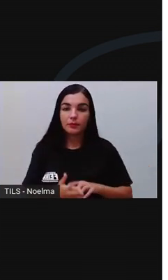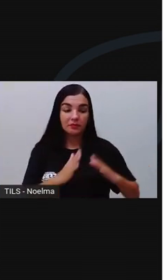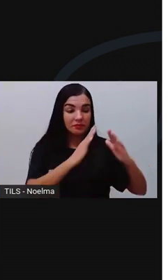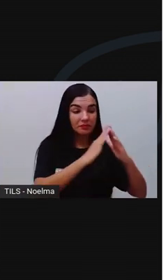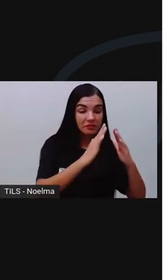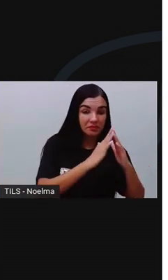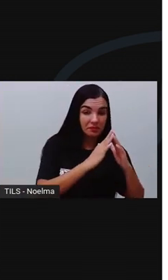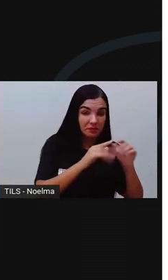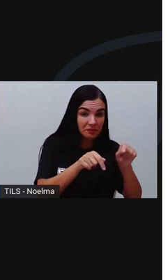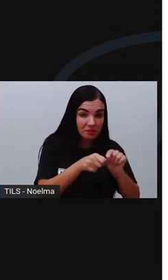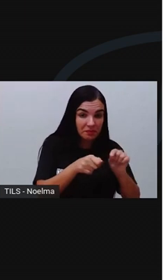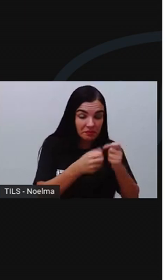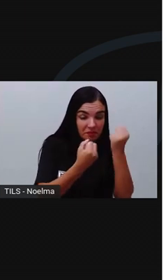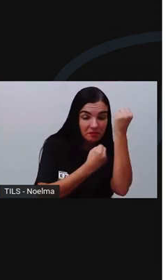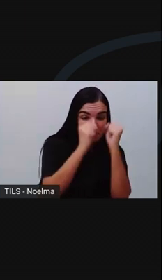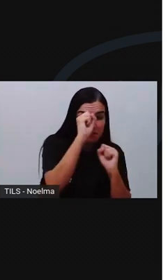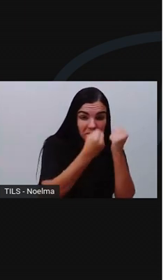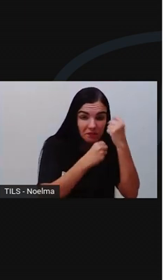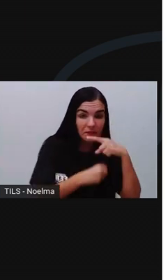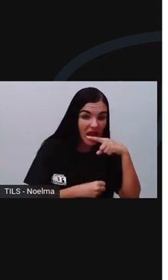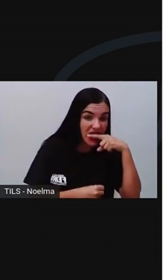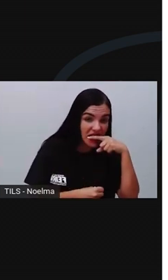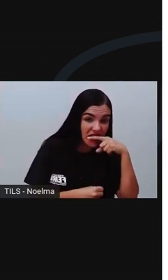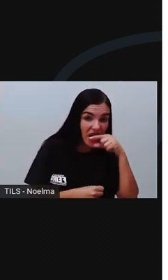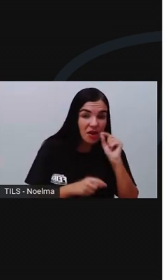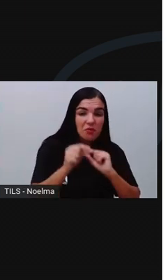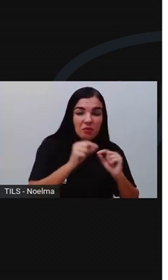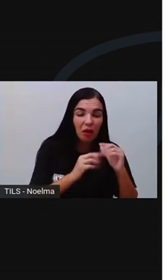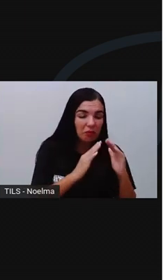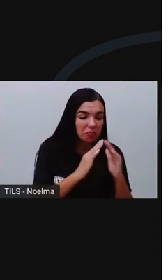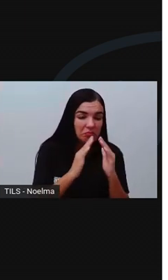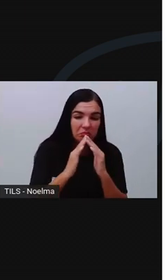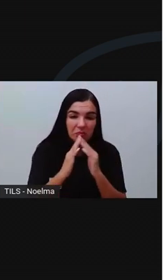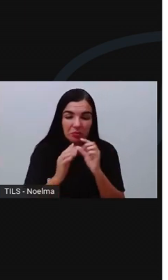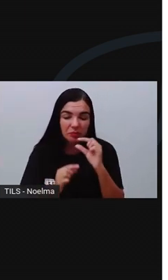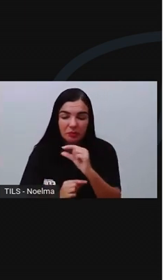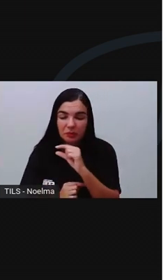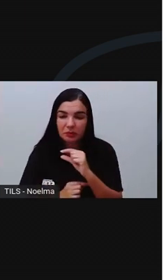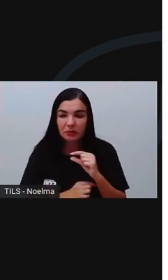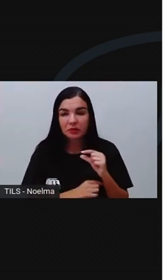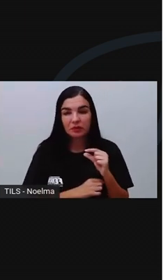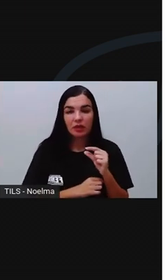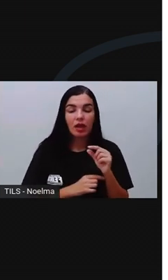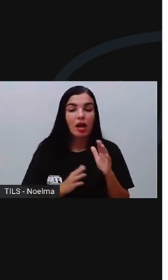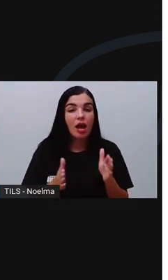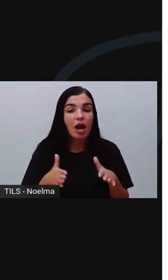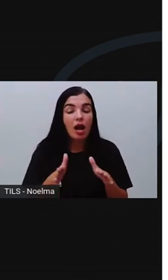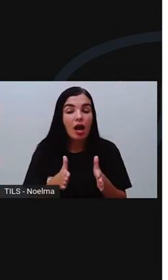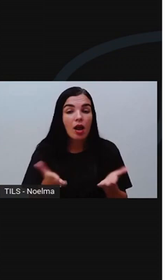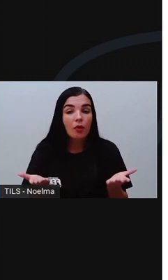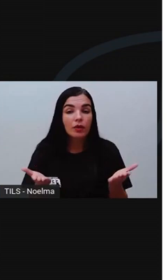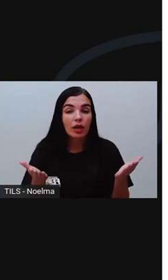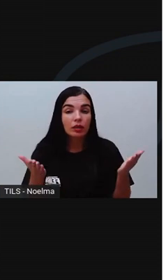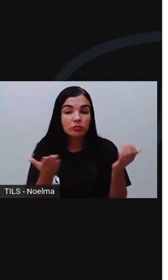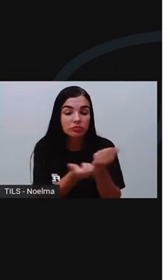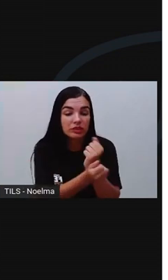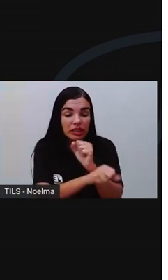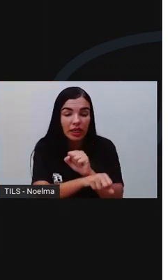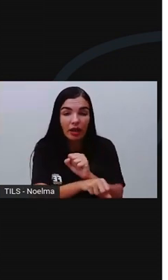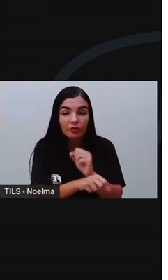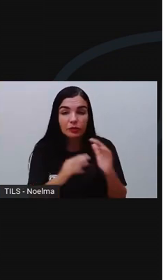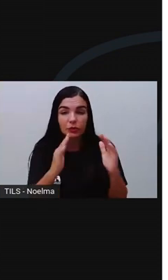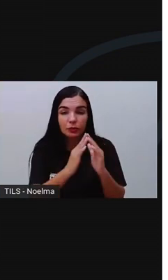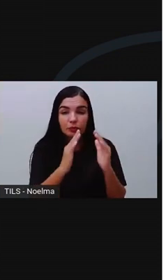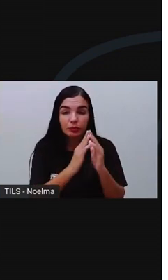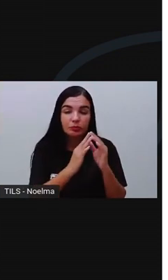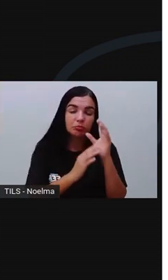colonos moravam em mocambos, casas pequenas e desconfortáveis. Já os escravos dormiam em senzalas, cuja